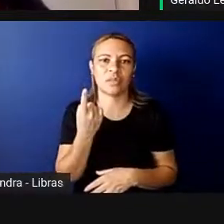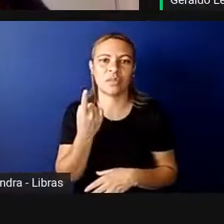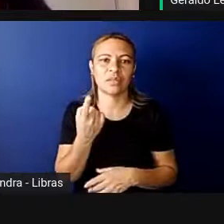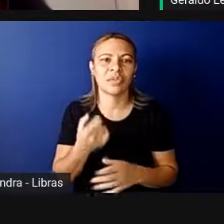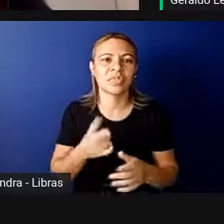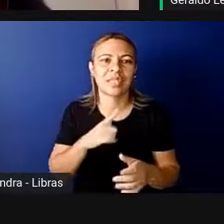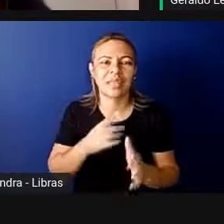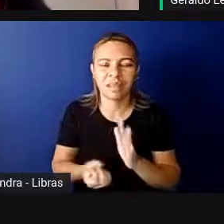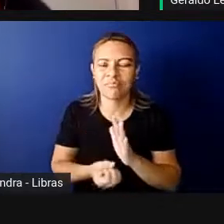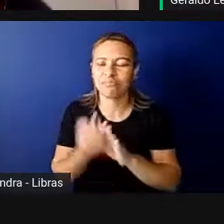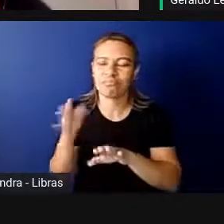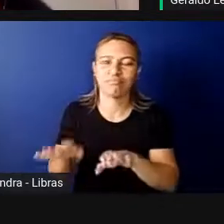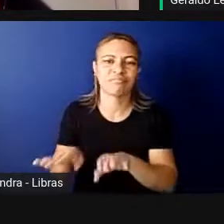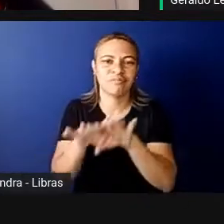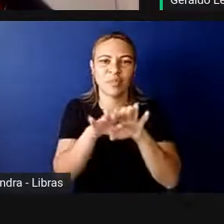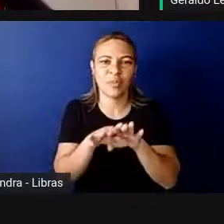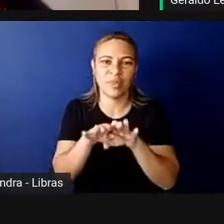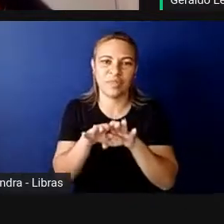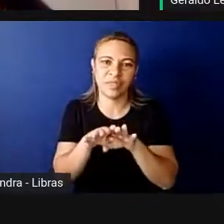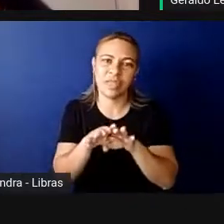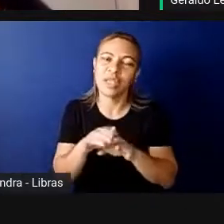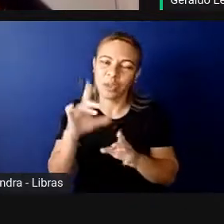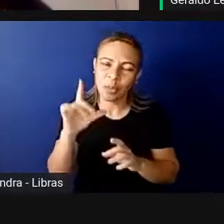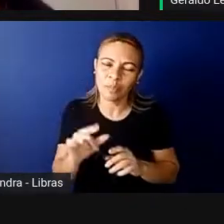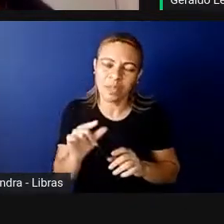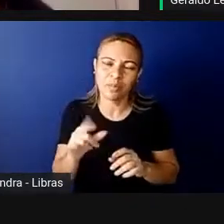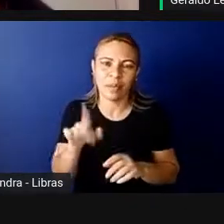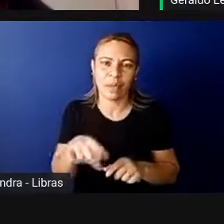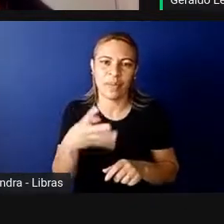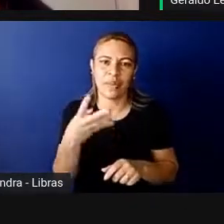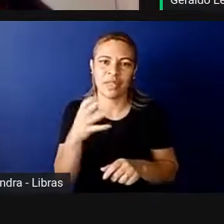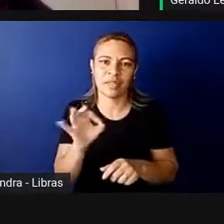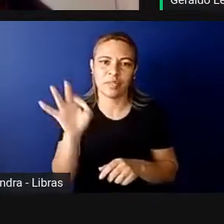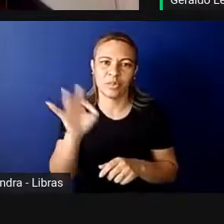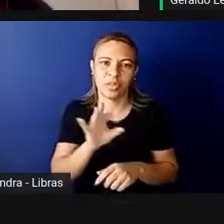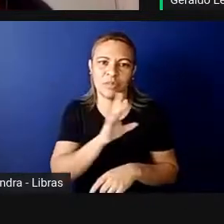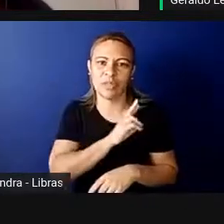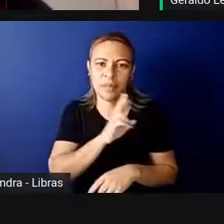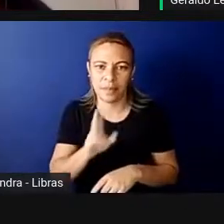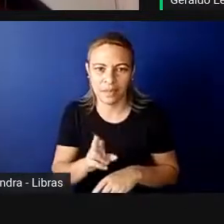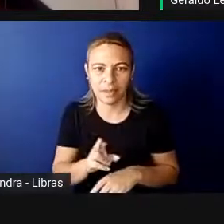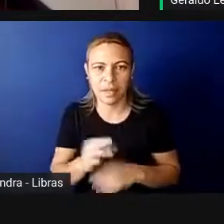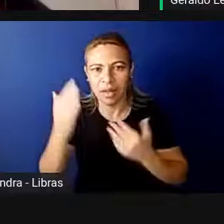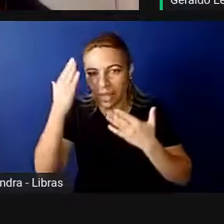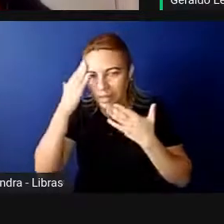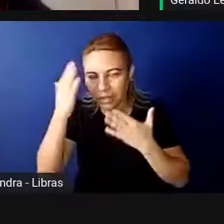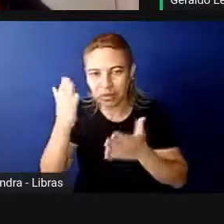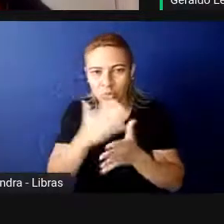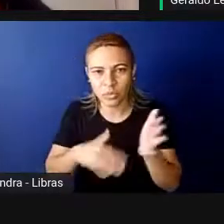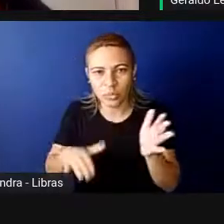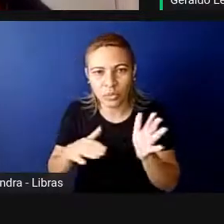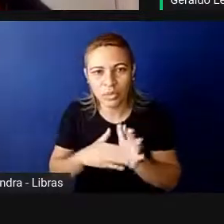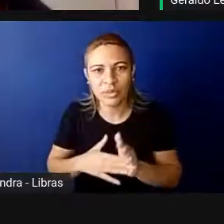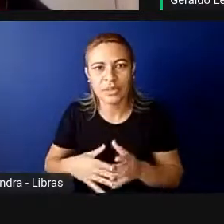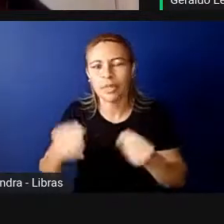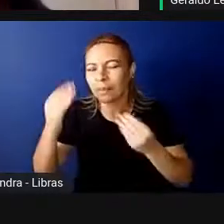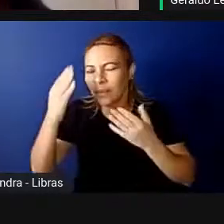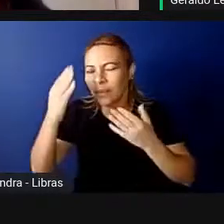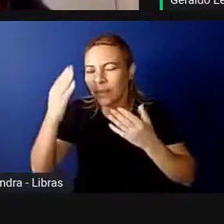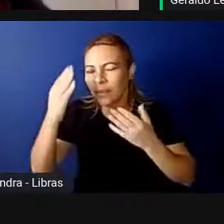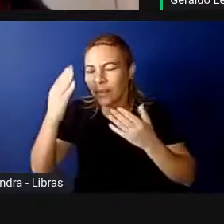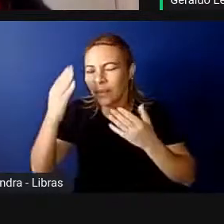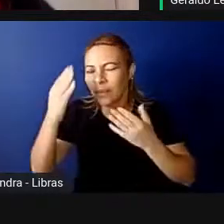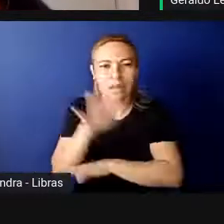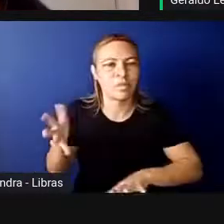igualdade, e no mínimo 40% de representação. Olha, agradeço a todas, agradeço por essa tarde maravilhosa, foi